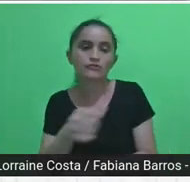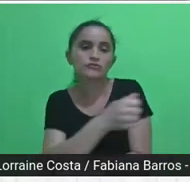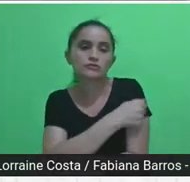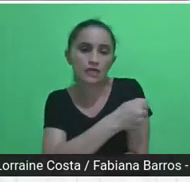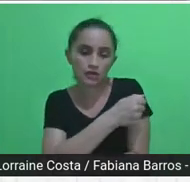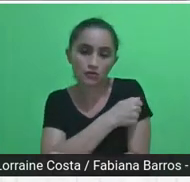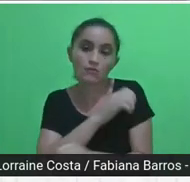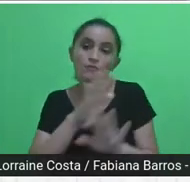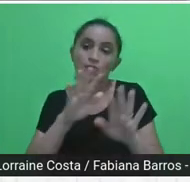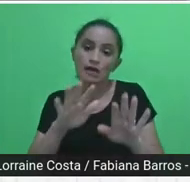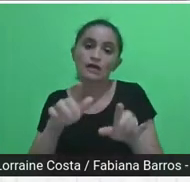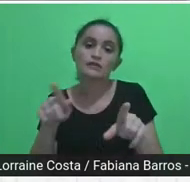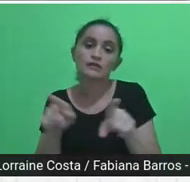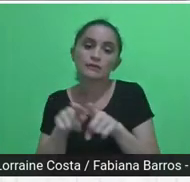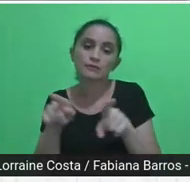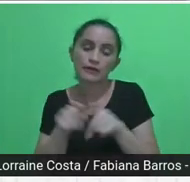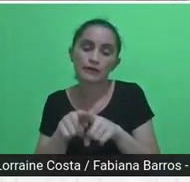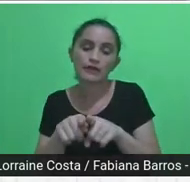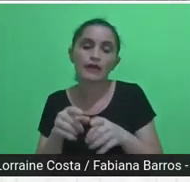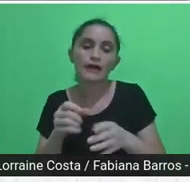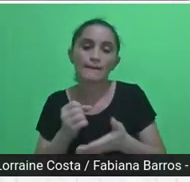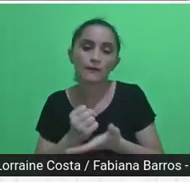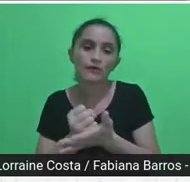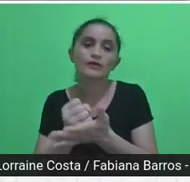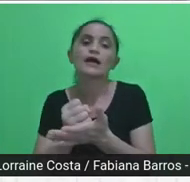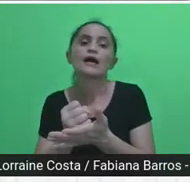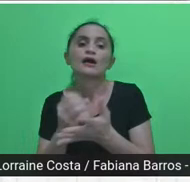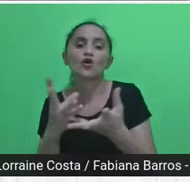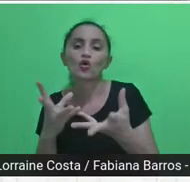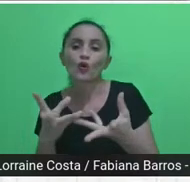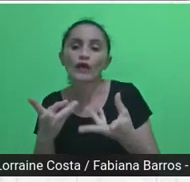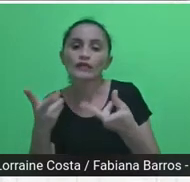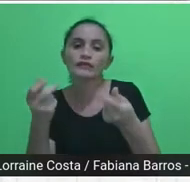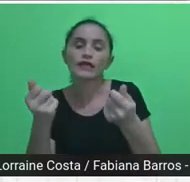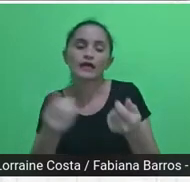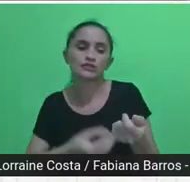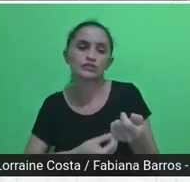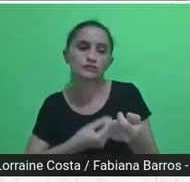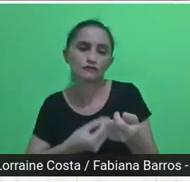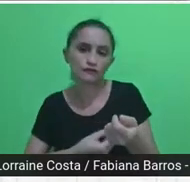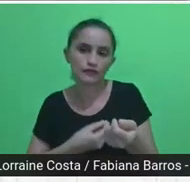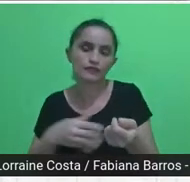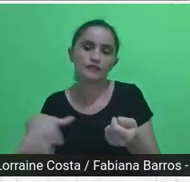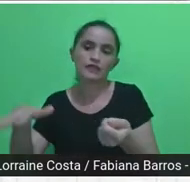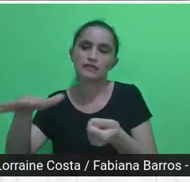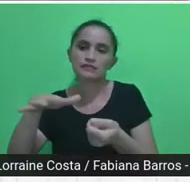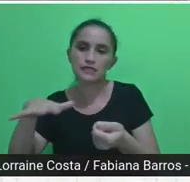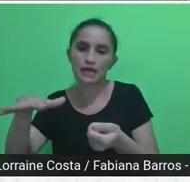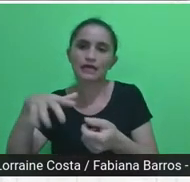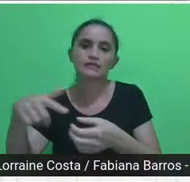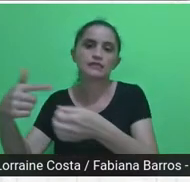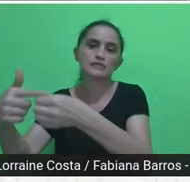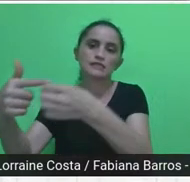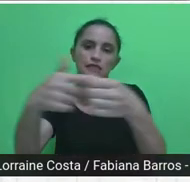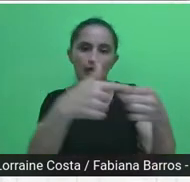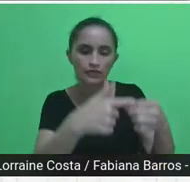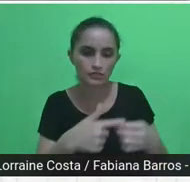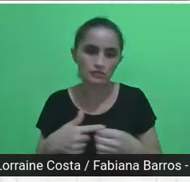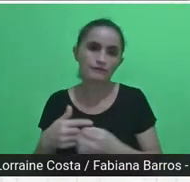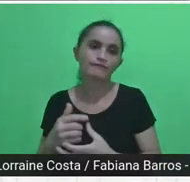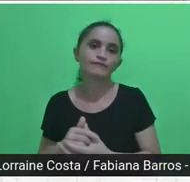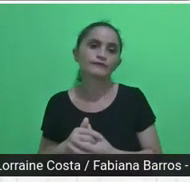desses espaços, desses territórios de atuação e da qualidade dessa habitabilidade das